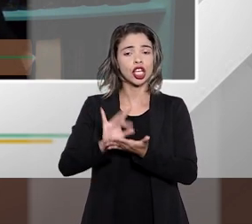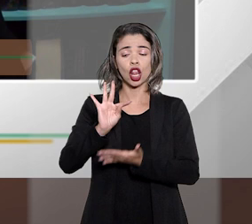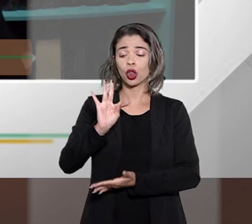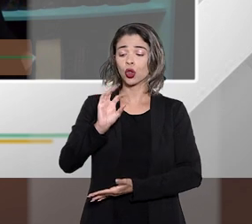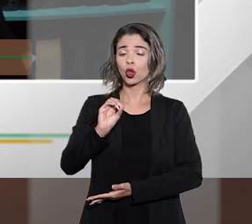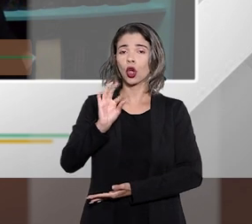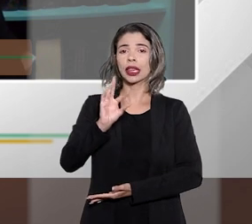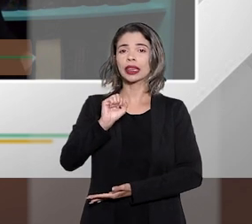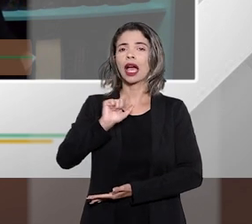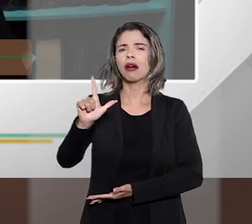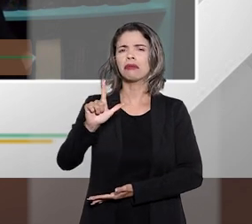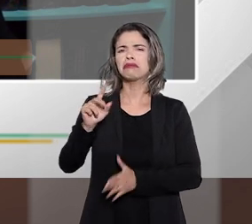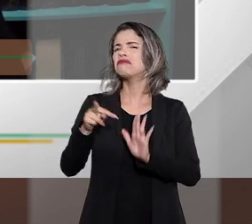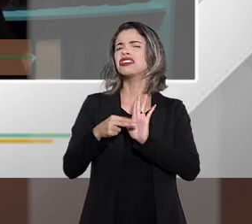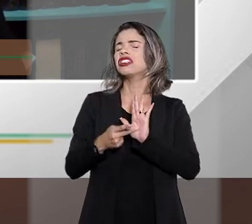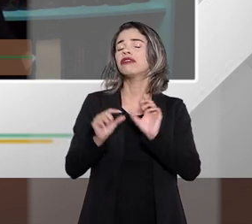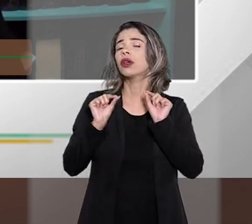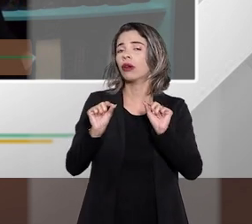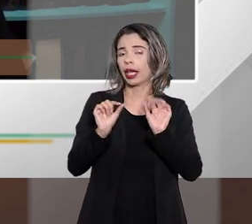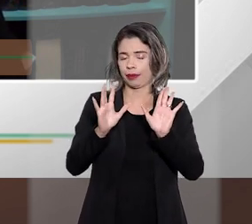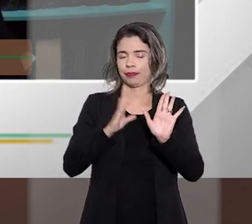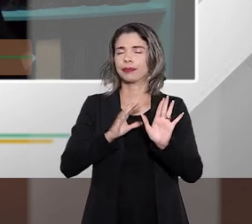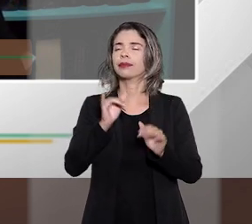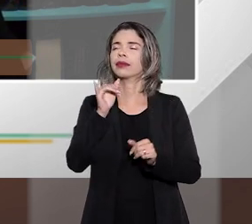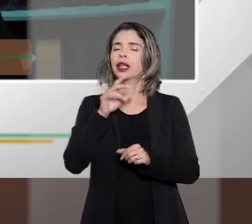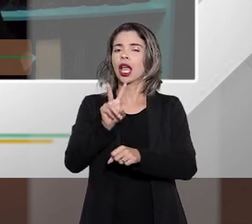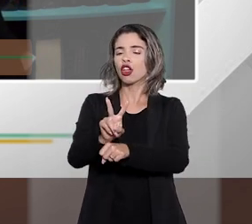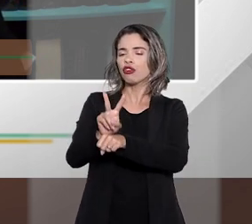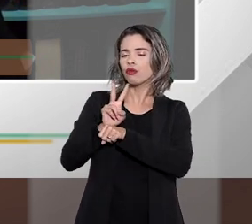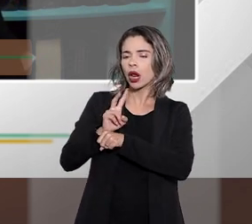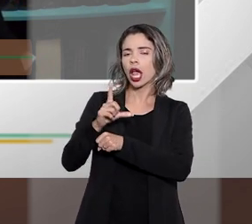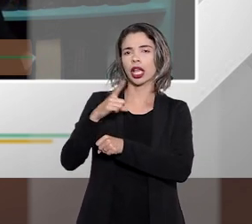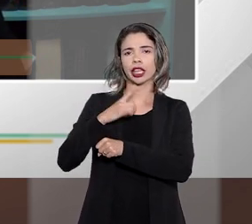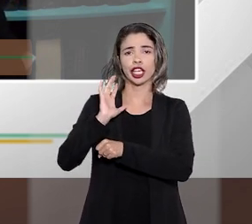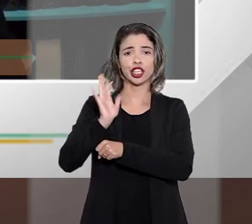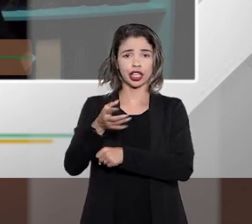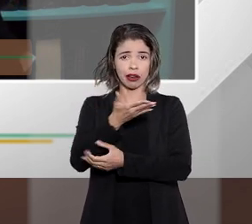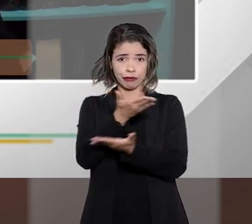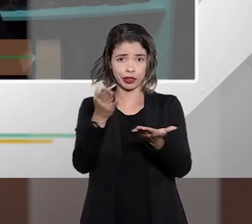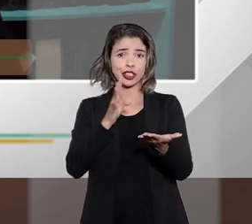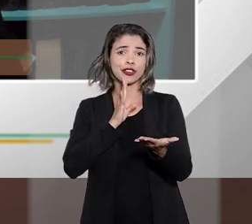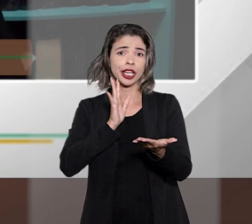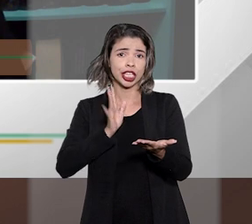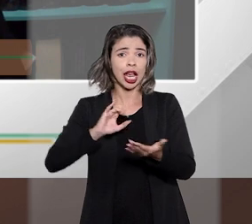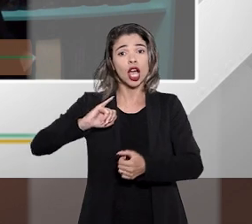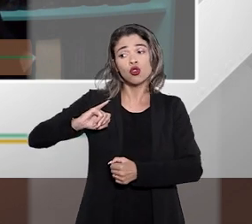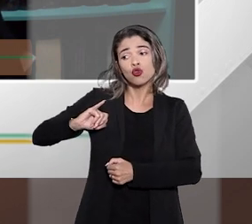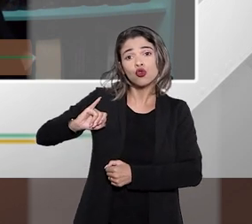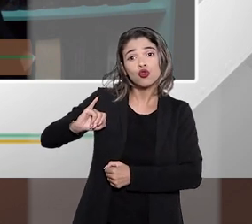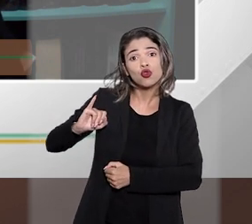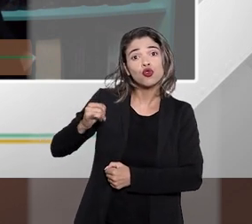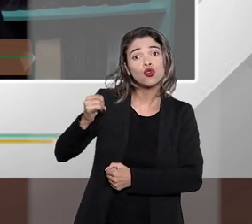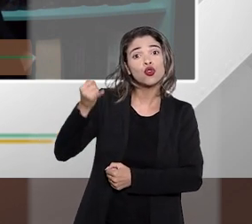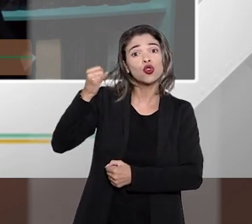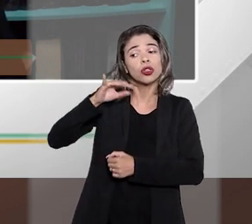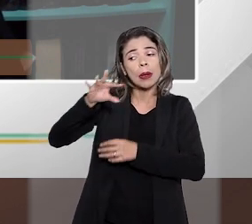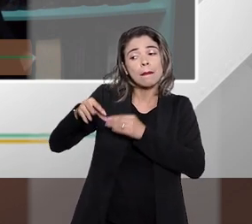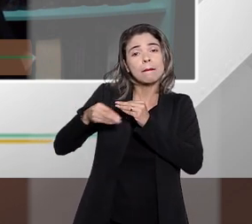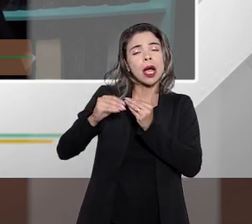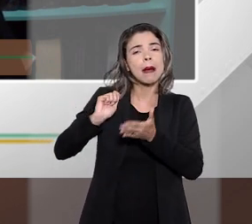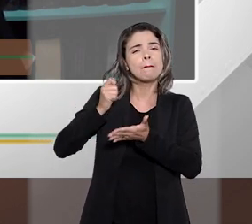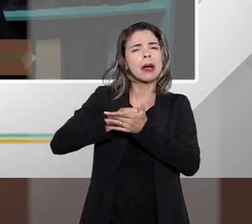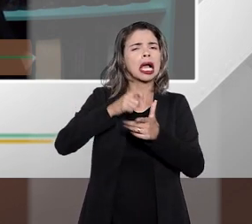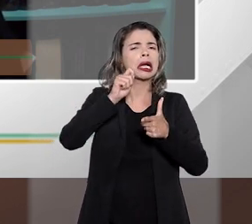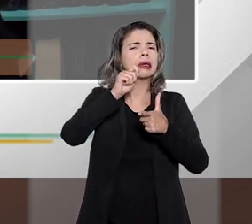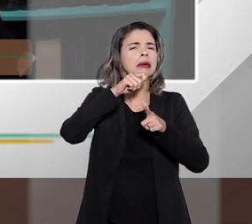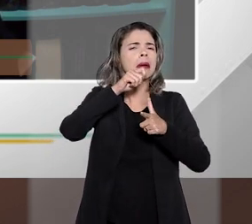É o custo total daquele empréstimo, que engloba, lógico, o mais conhecido de todos, que é o juros, de quanto ele vai pagar por